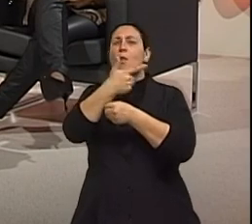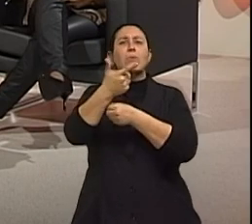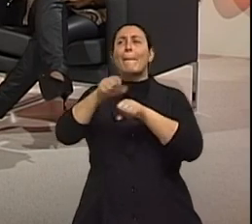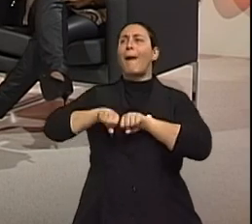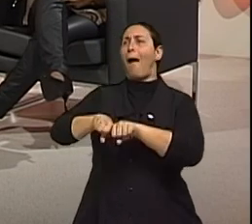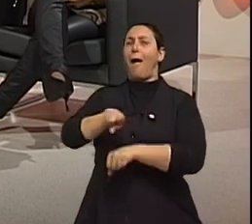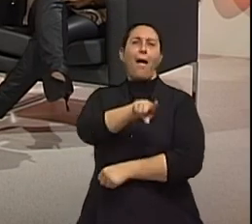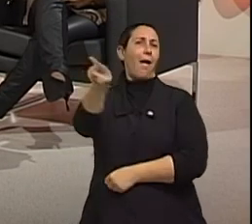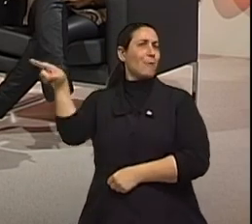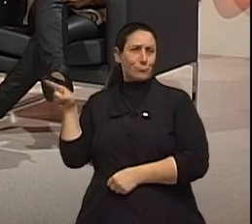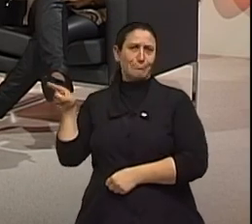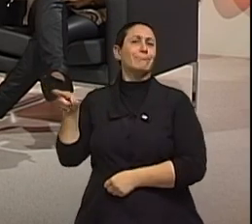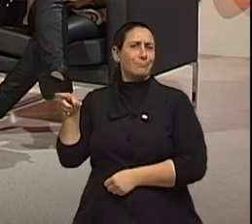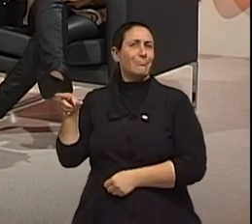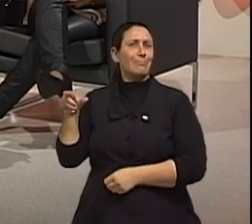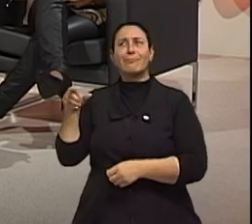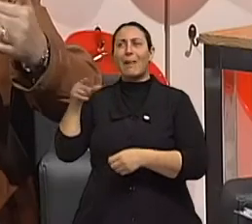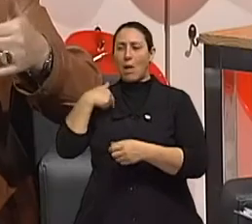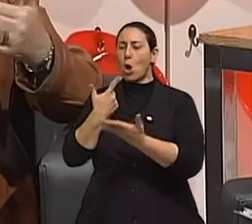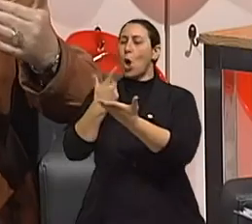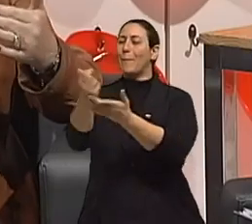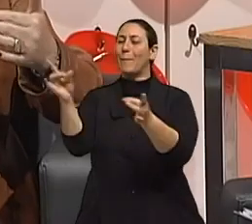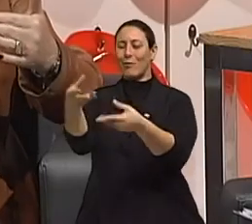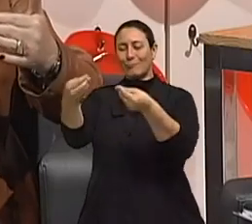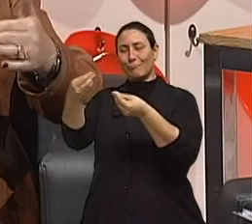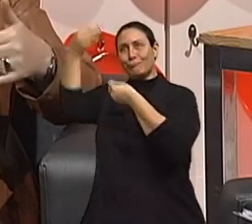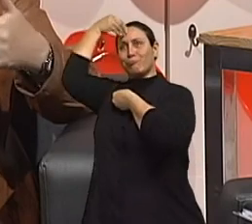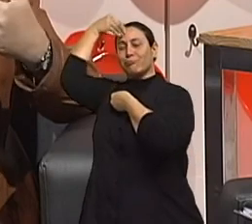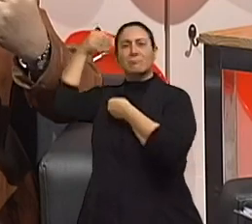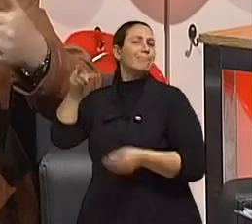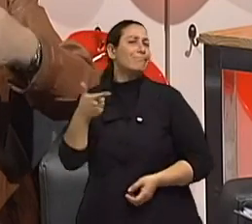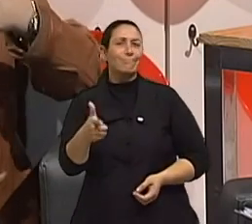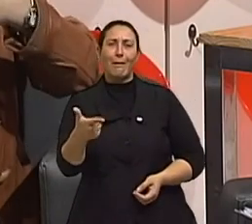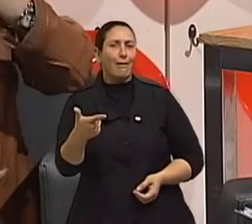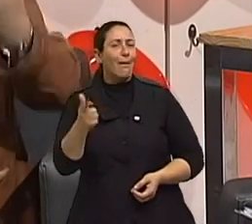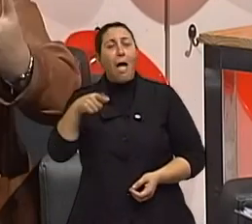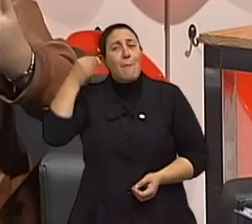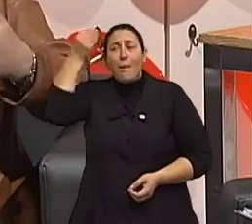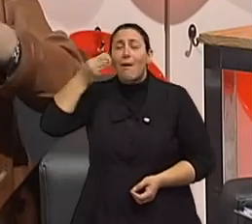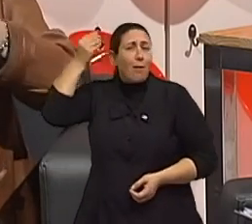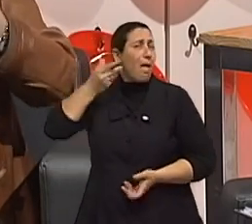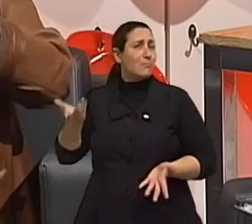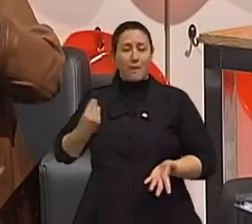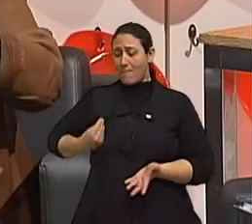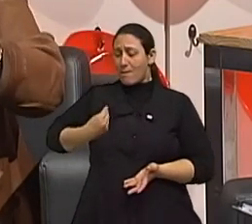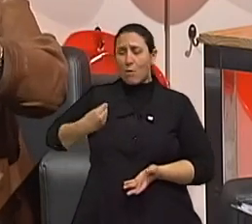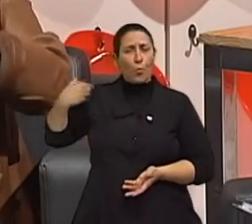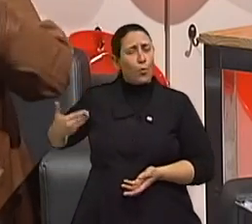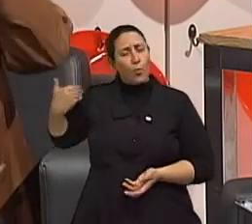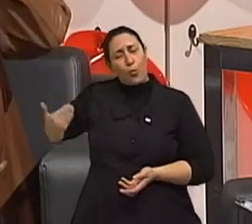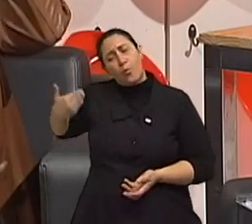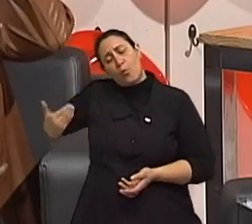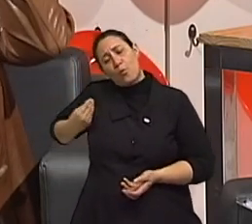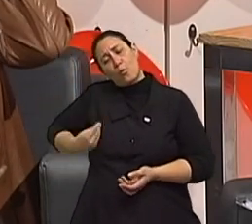nenhum livro ensina experiência de vida. Experiência de vida, a gente vive, a gente tem que ter tido.